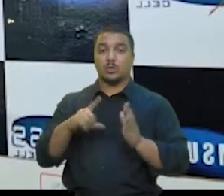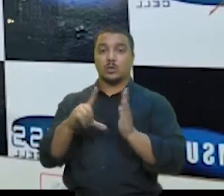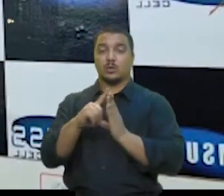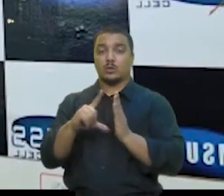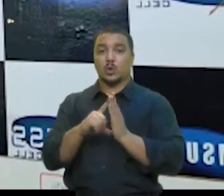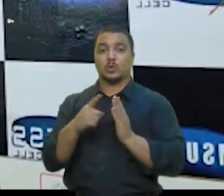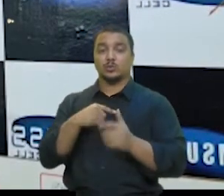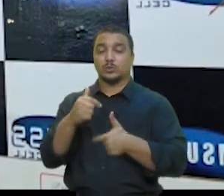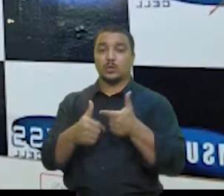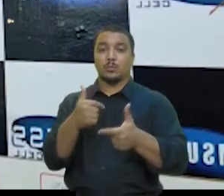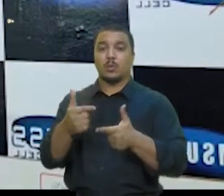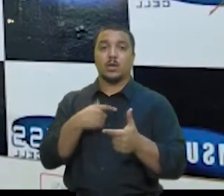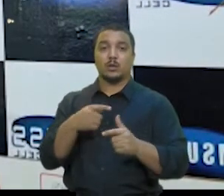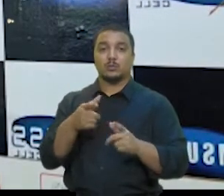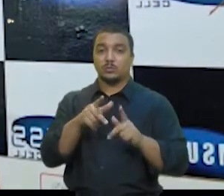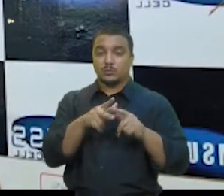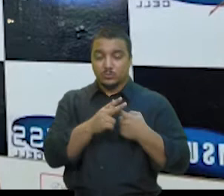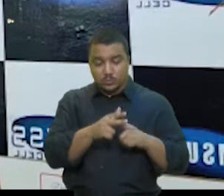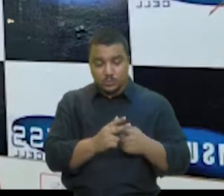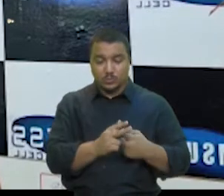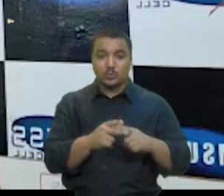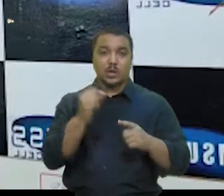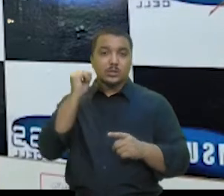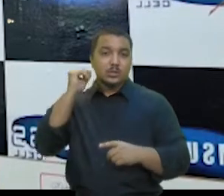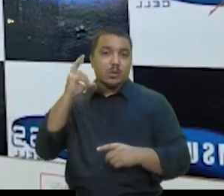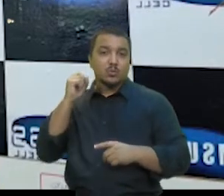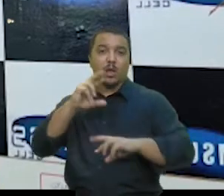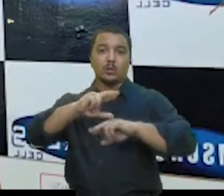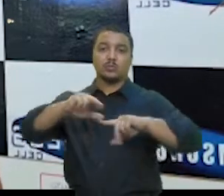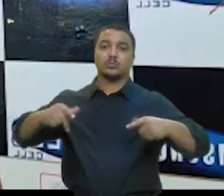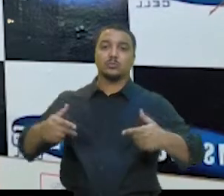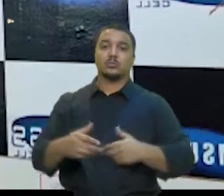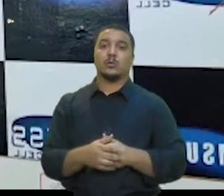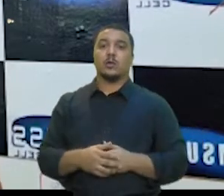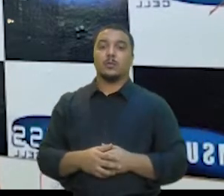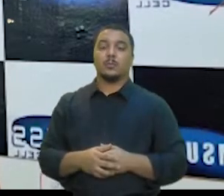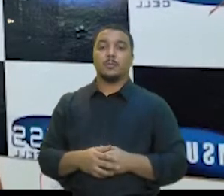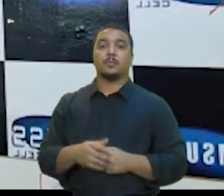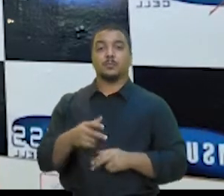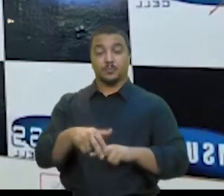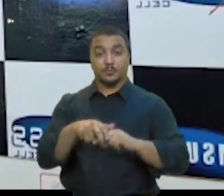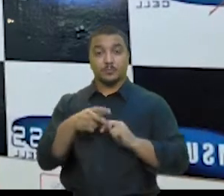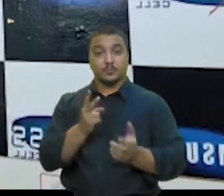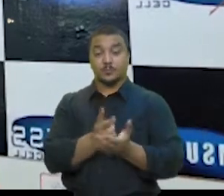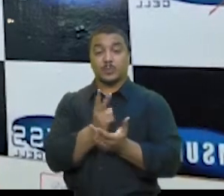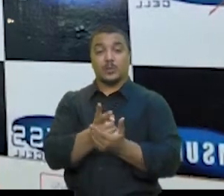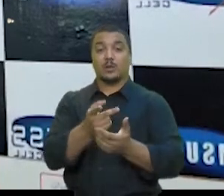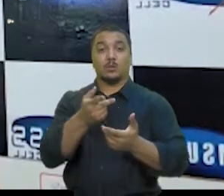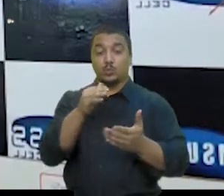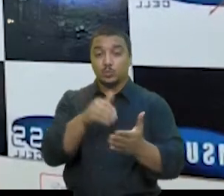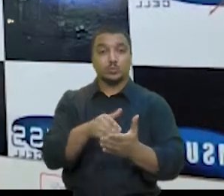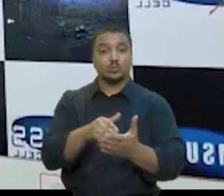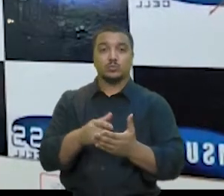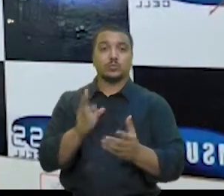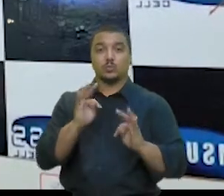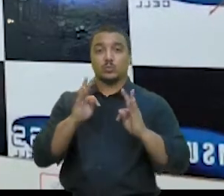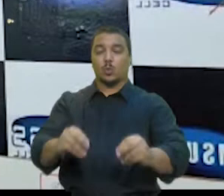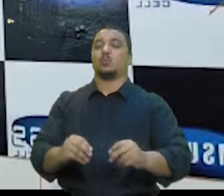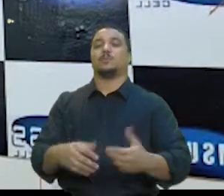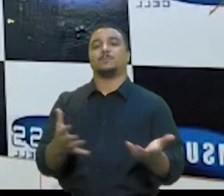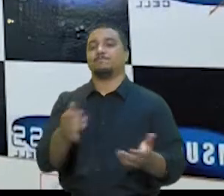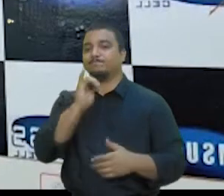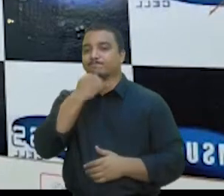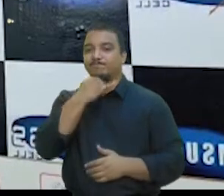com manutenção de telefone. Então, o dia a dia é corrido e a gente acaba sempre deixando para a última hora. Tudo, né? Felizmente, é o mal do